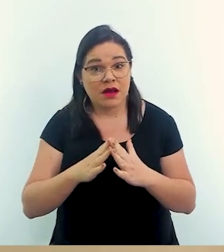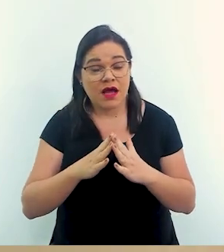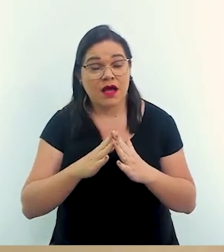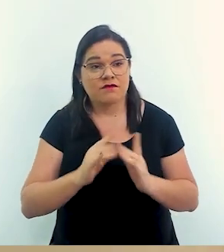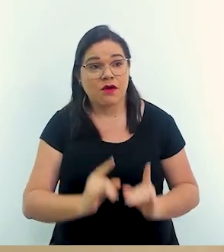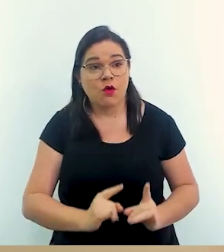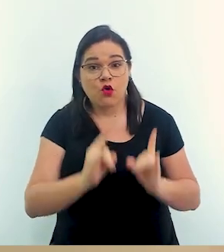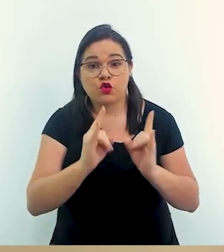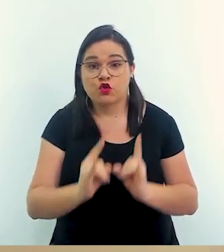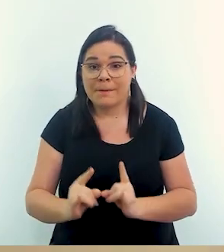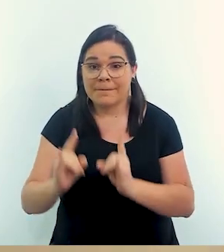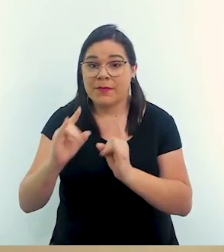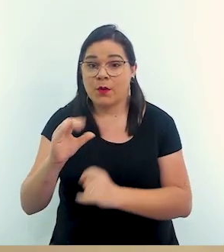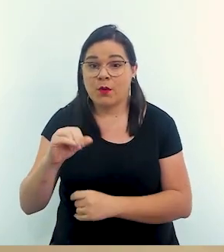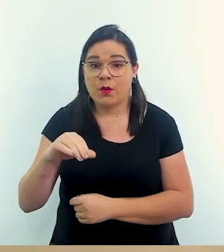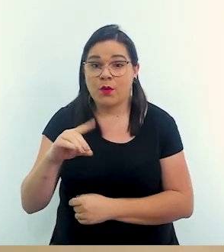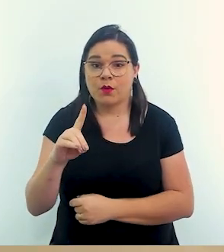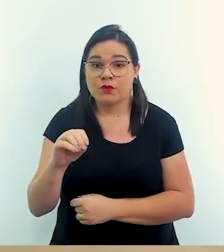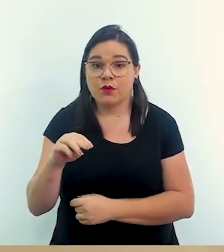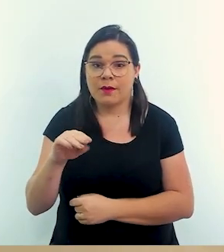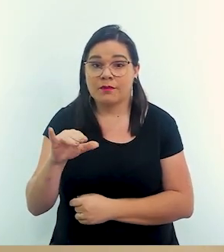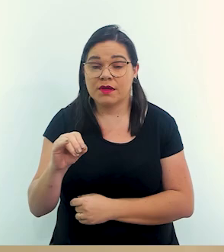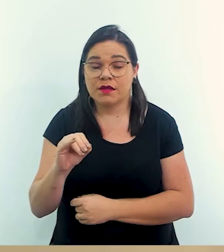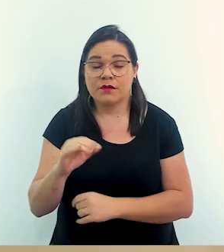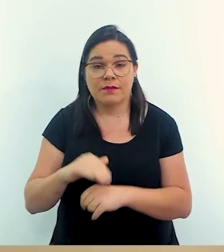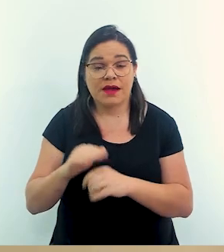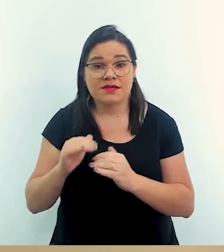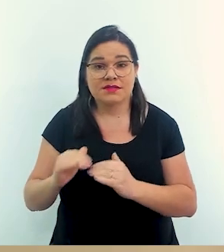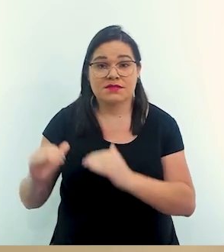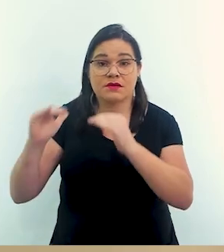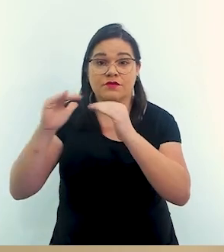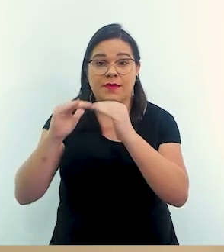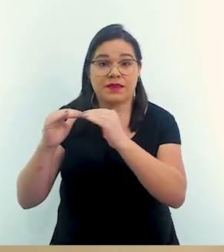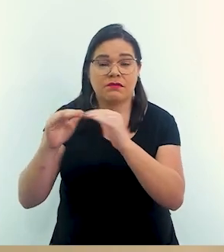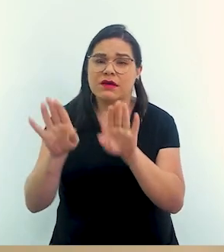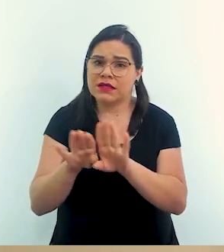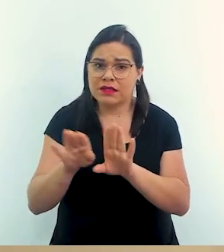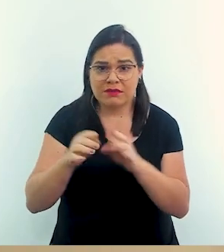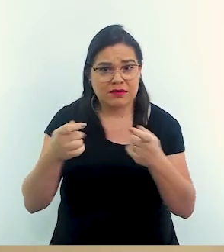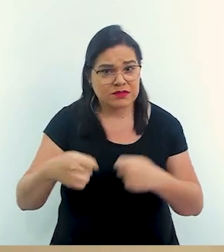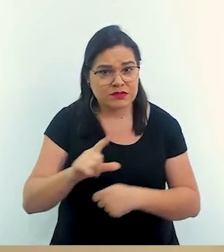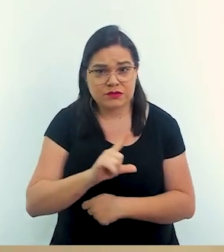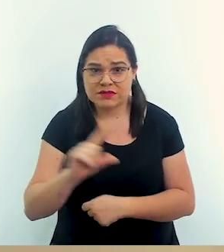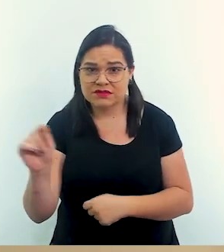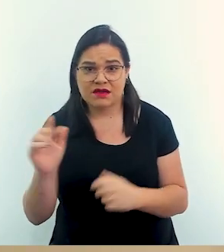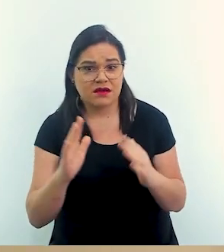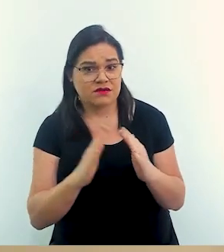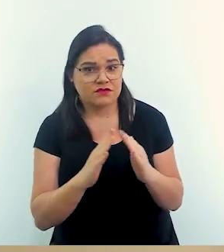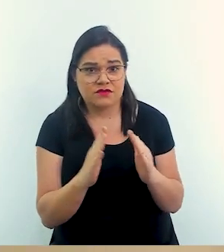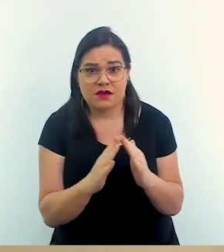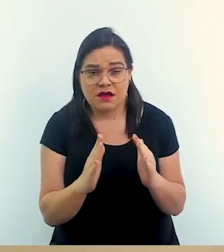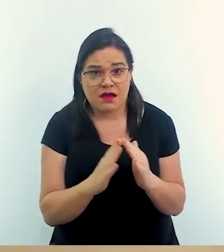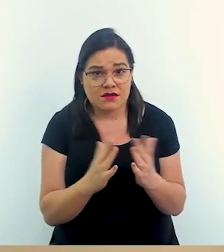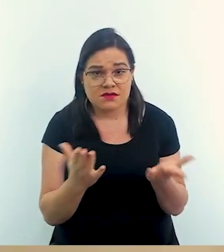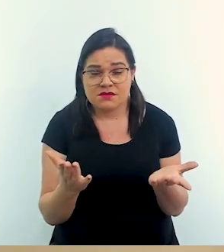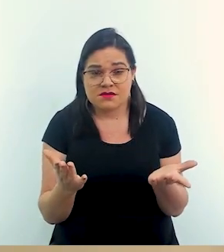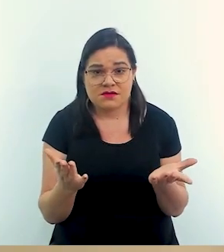moravam em condomínios, em lugares mais de alto padrão, e precisaram deixar suas casas também, né? Não